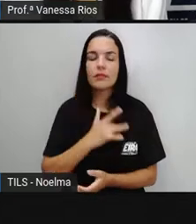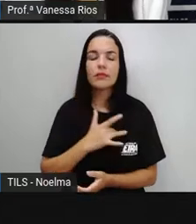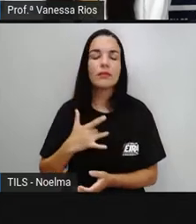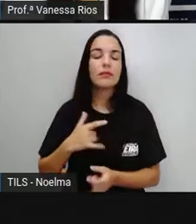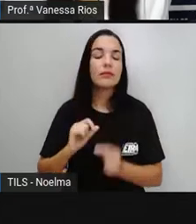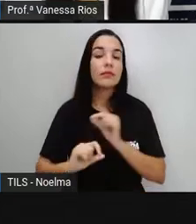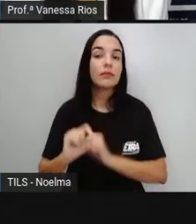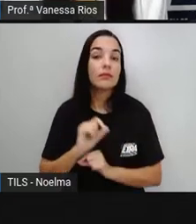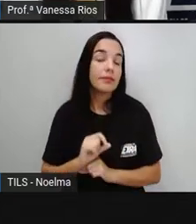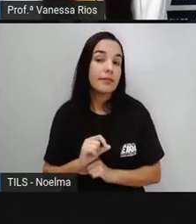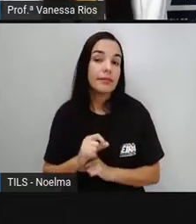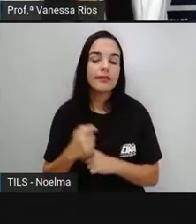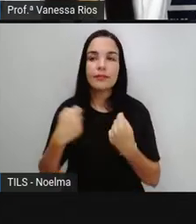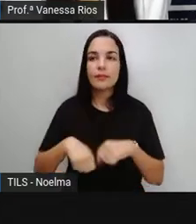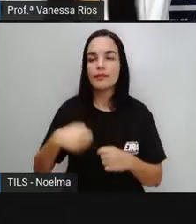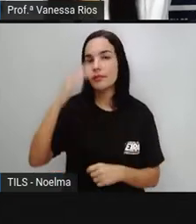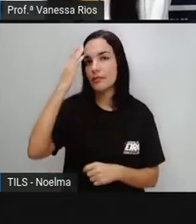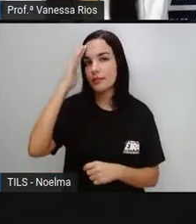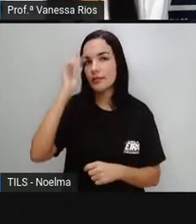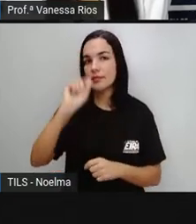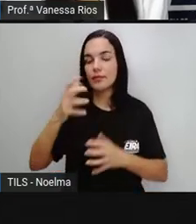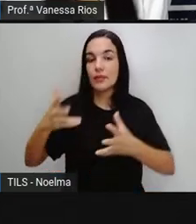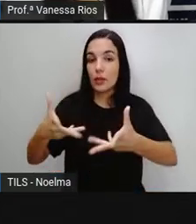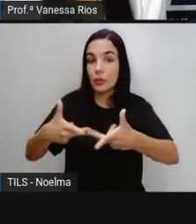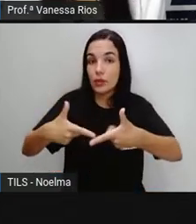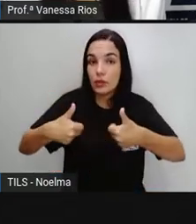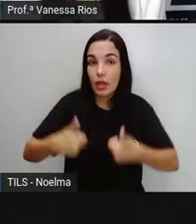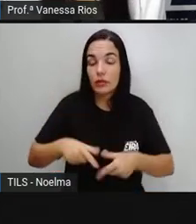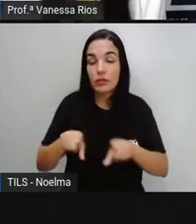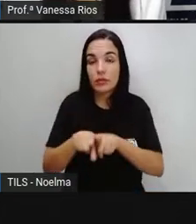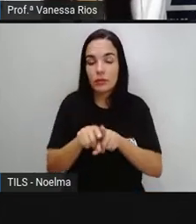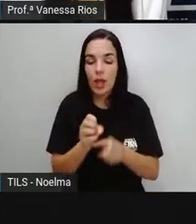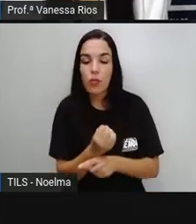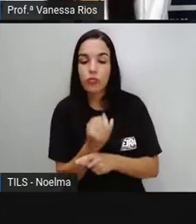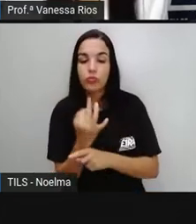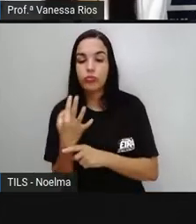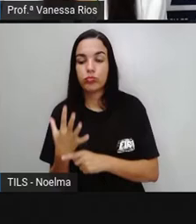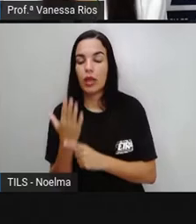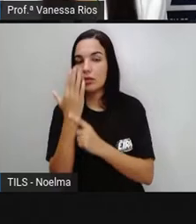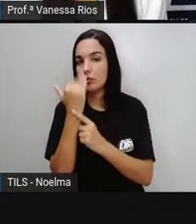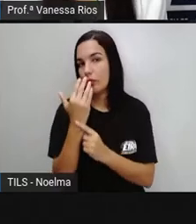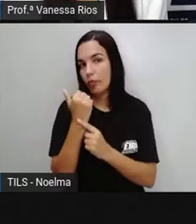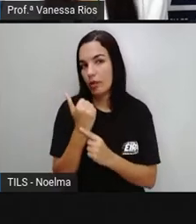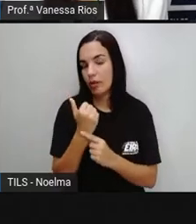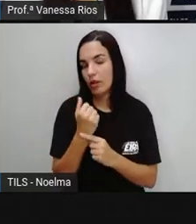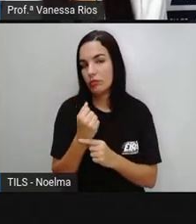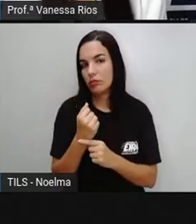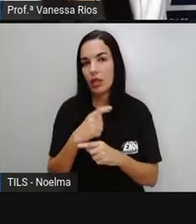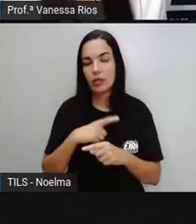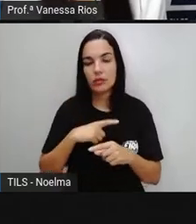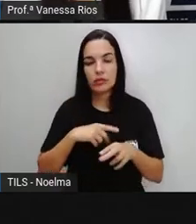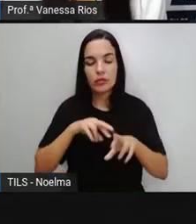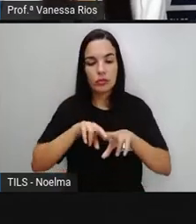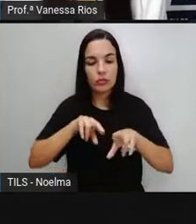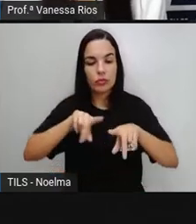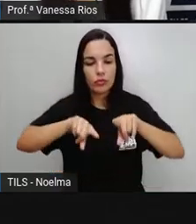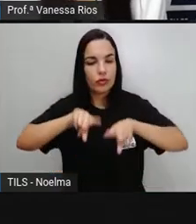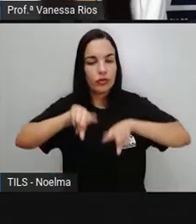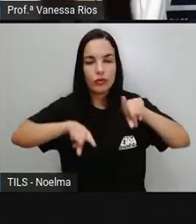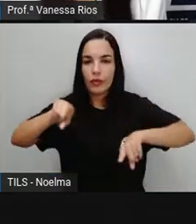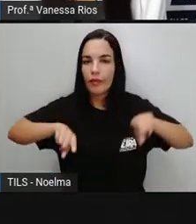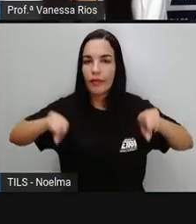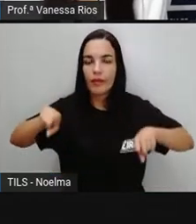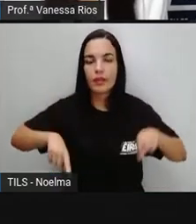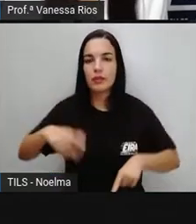Quantidades E qualidade Na comida Que a gente ingere No nosso dia a dia Nas várias refeições Que nós